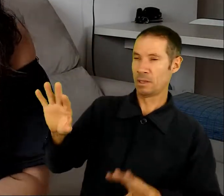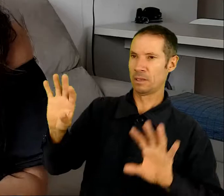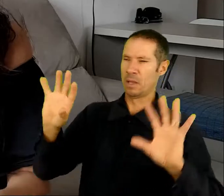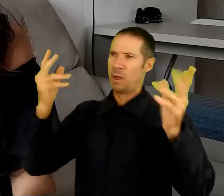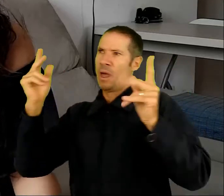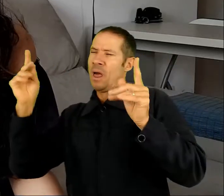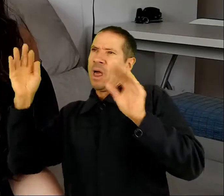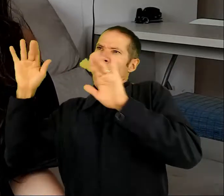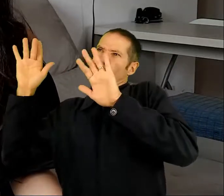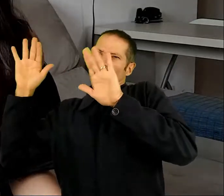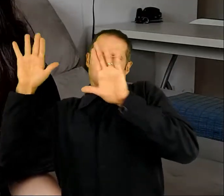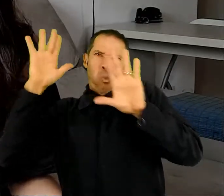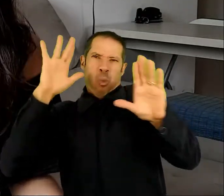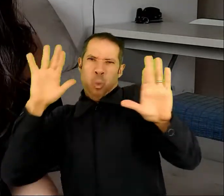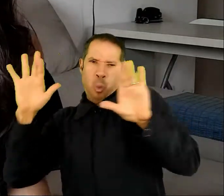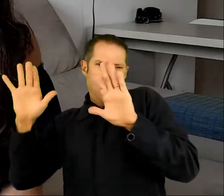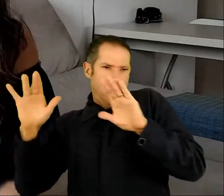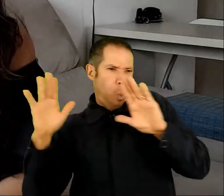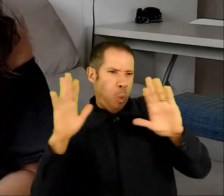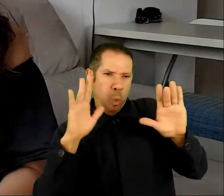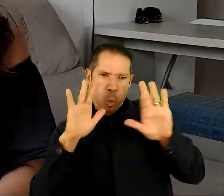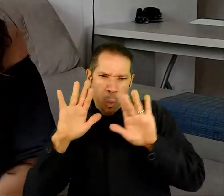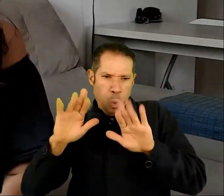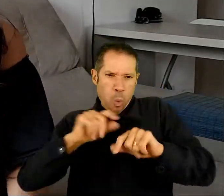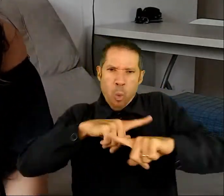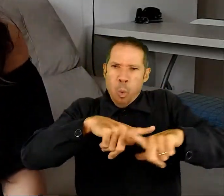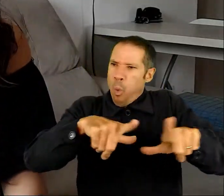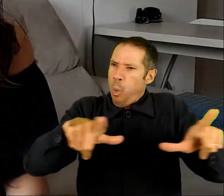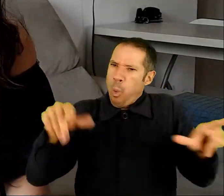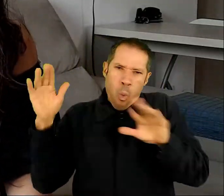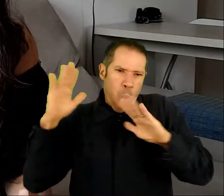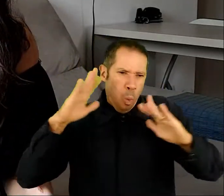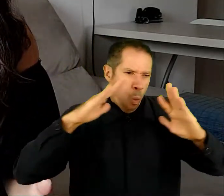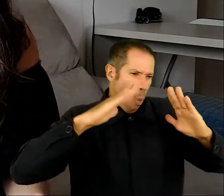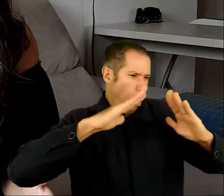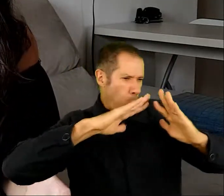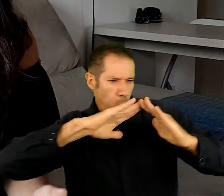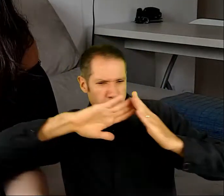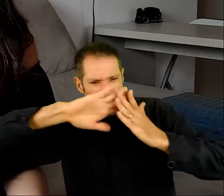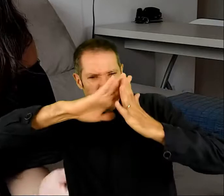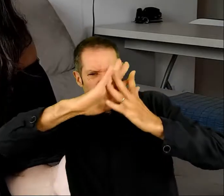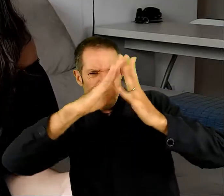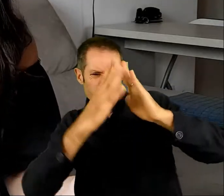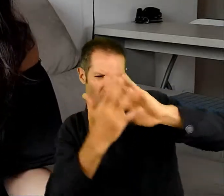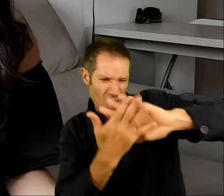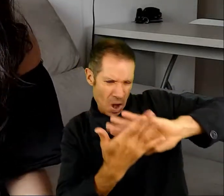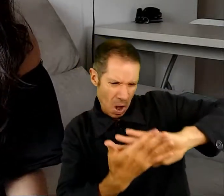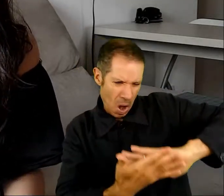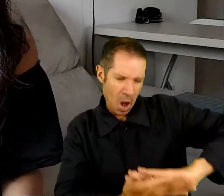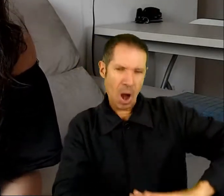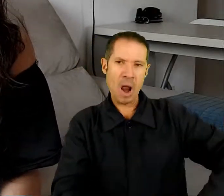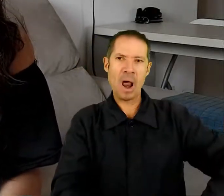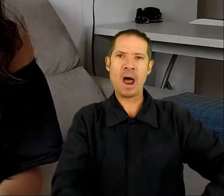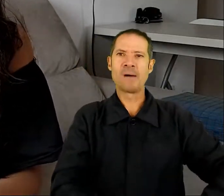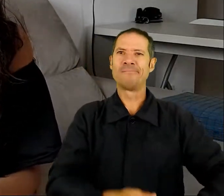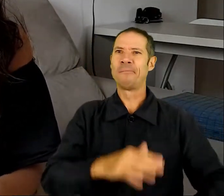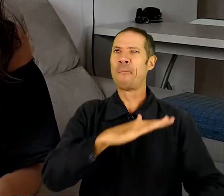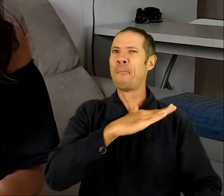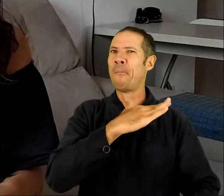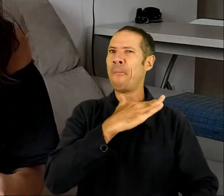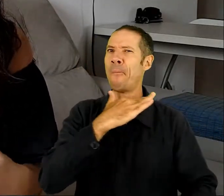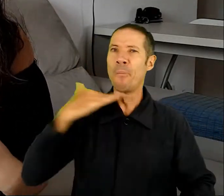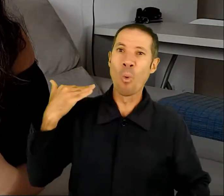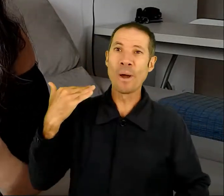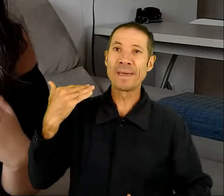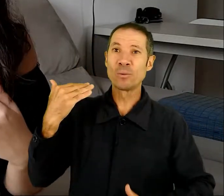um vento forte, muito forte, veio do deserto e atingiu os quatro cantos da casa que desabou. Eles morreram